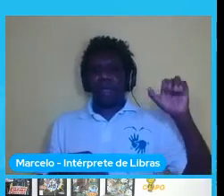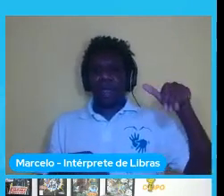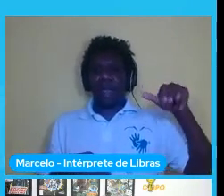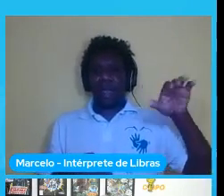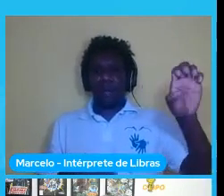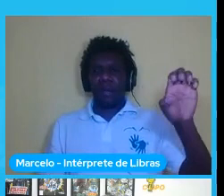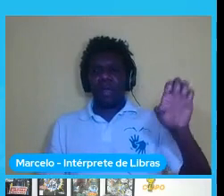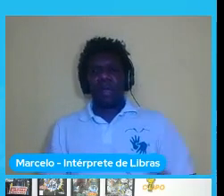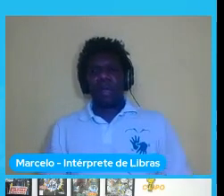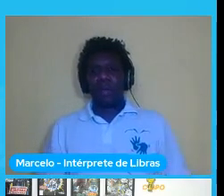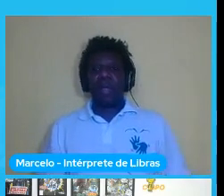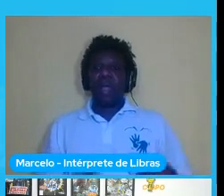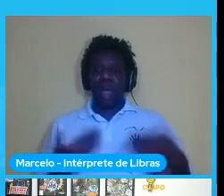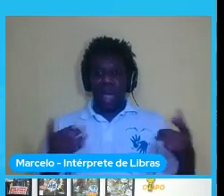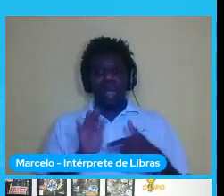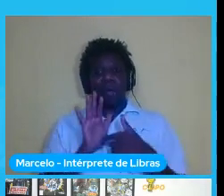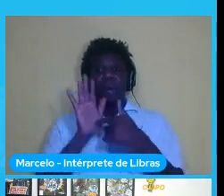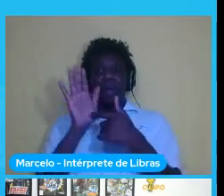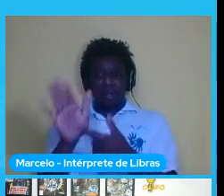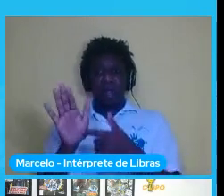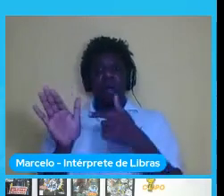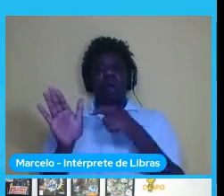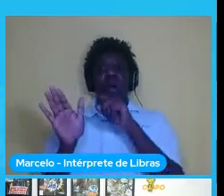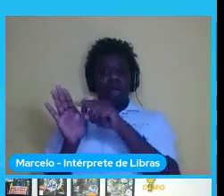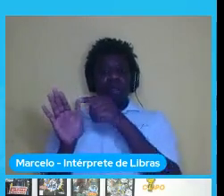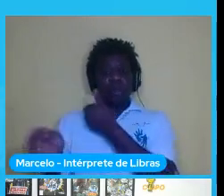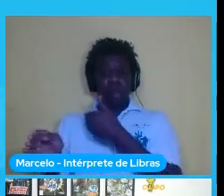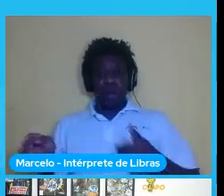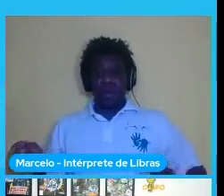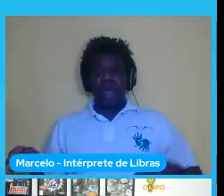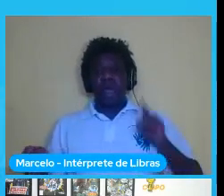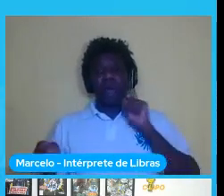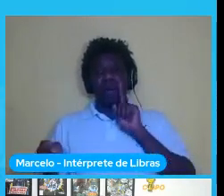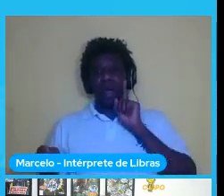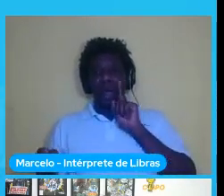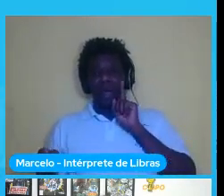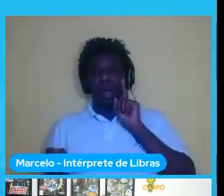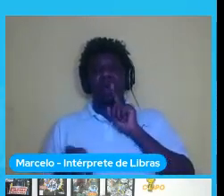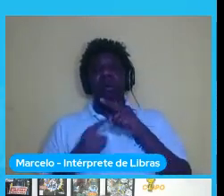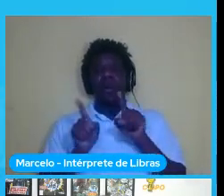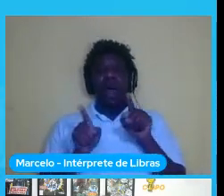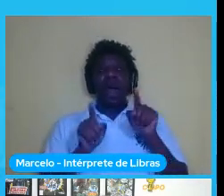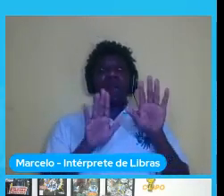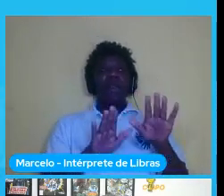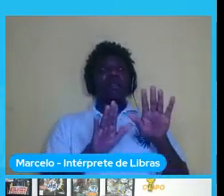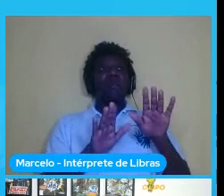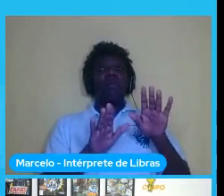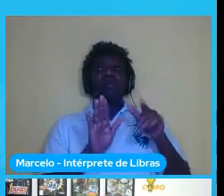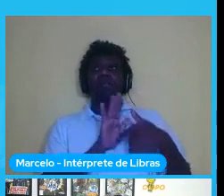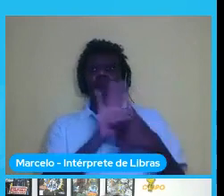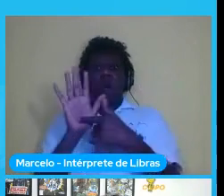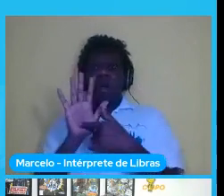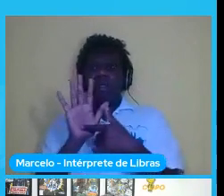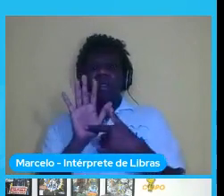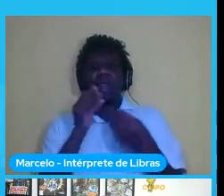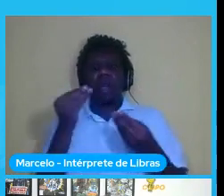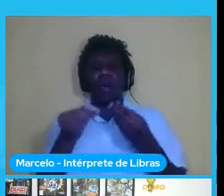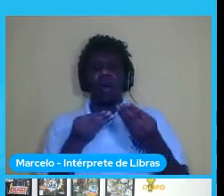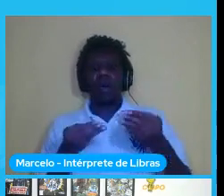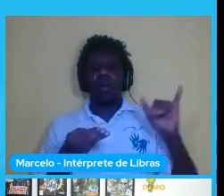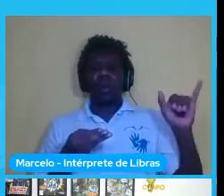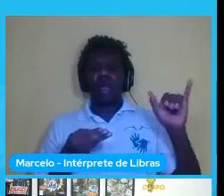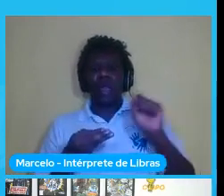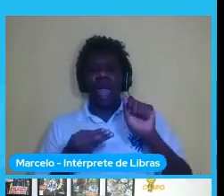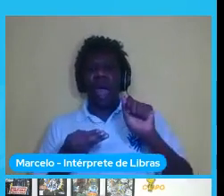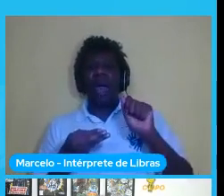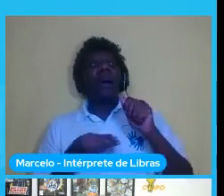isso também apresentaram para o governo isso foi refeito mas ao mesmo tempo eles mostram como a inteligência artificial pode detectar esse tipo